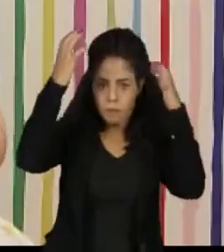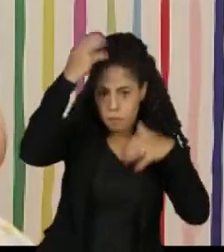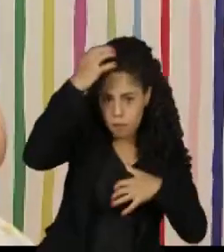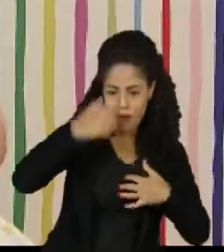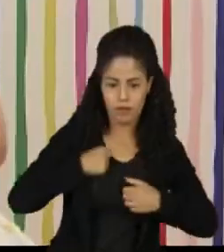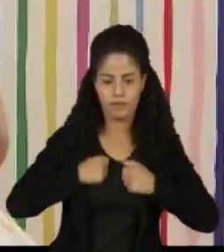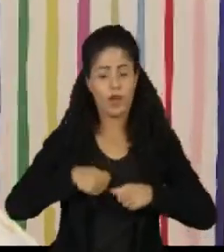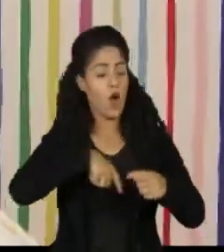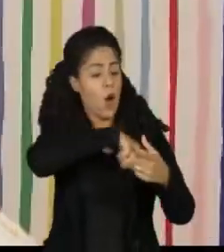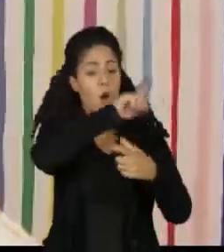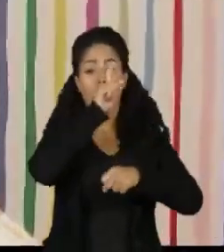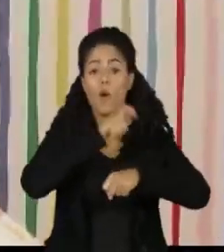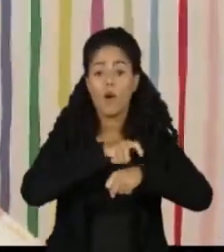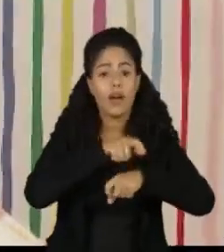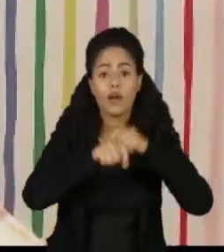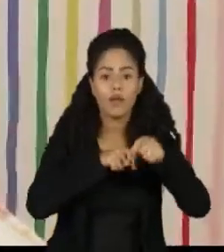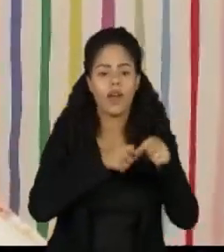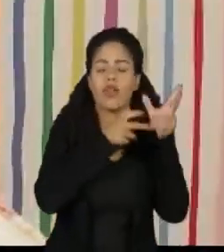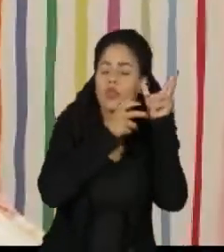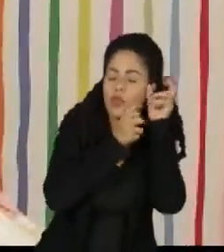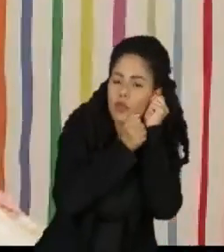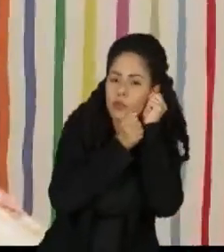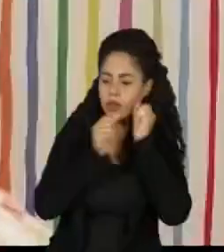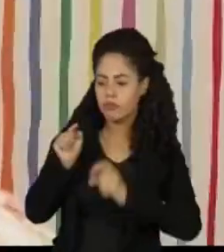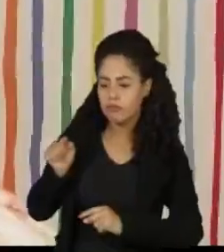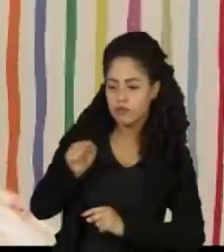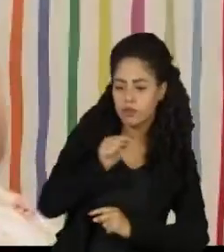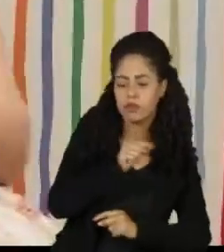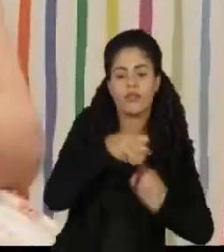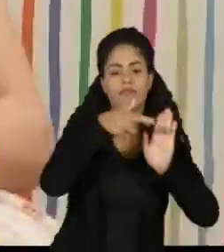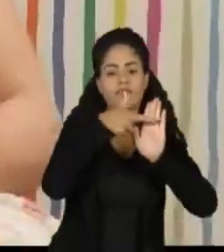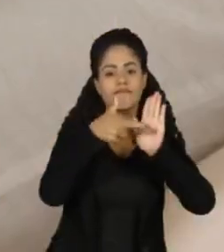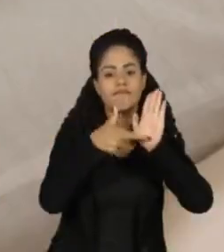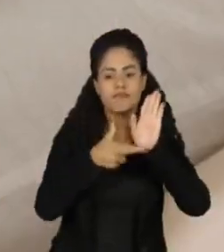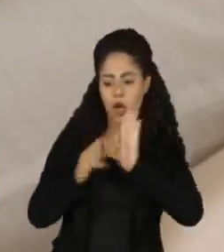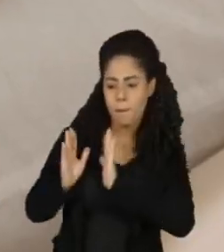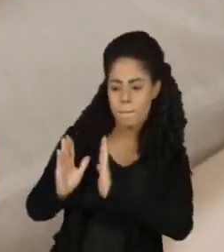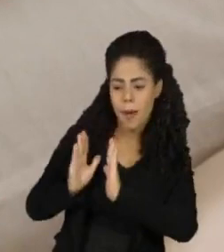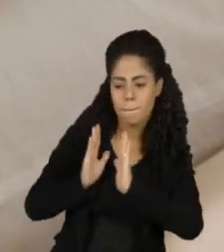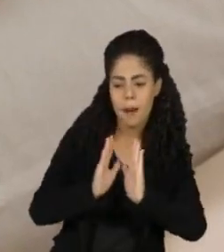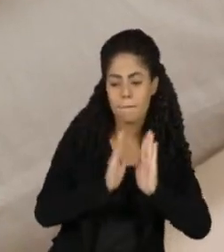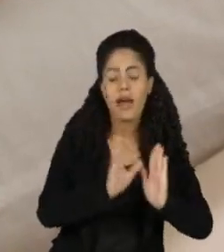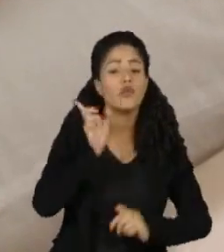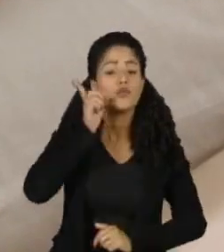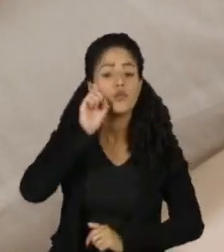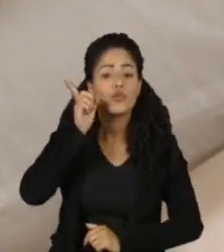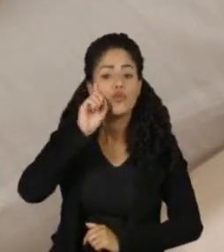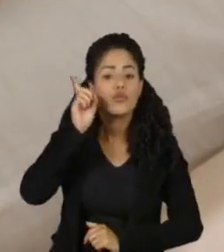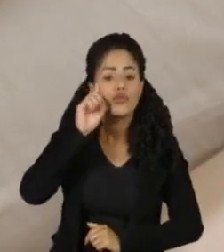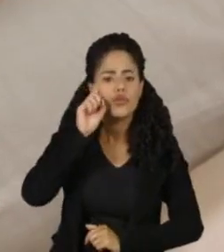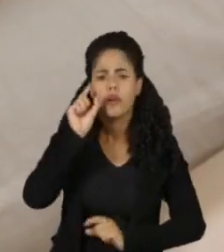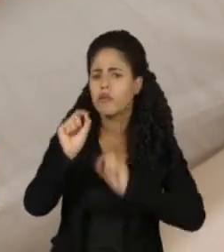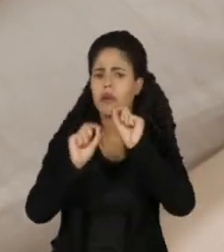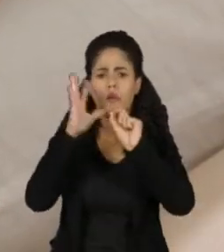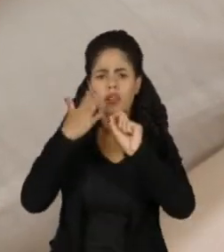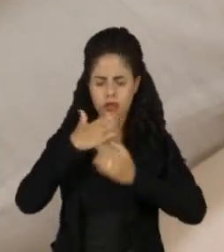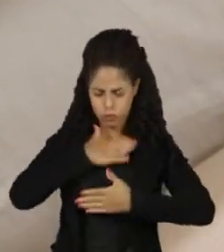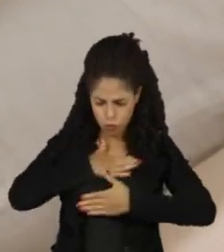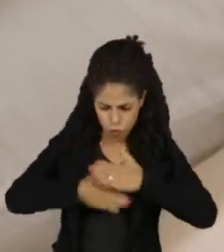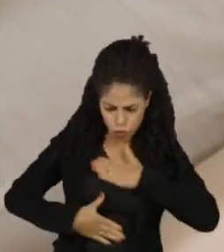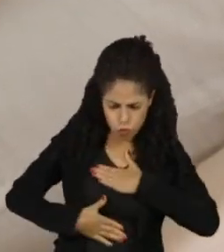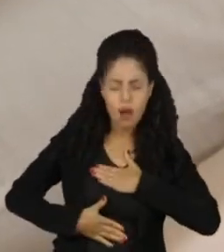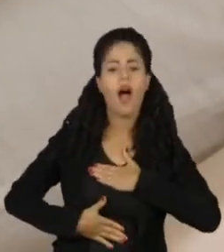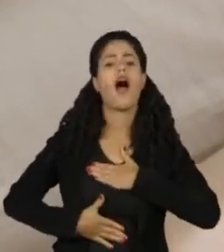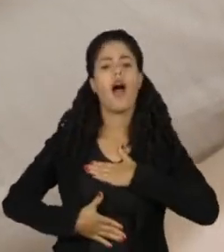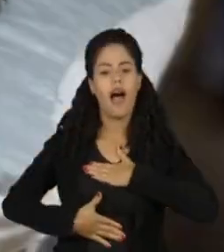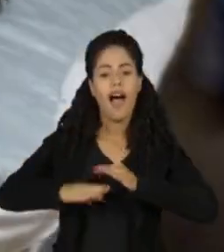atividade lúdica para criar. E aí existe o que a gente chama do ritual do sono, que é uma coisa que se repete todas as noites antes de dormir. Essa repetição